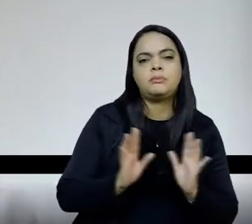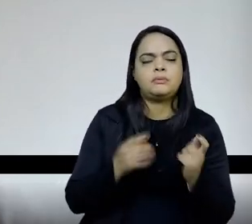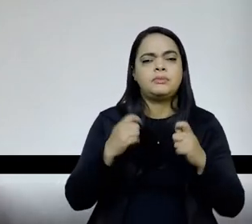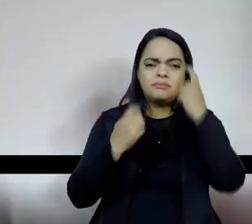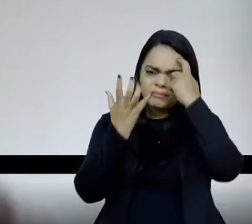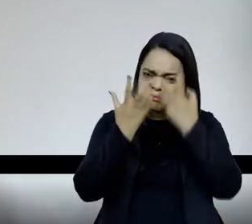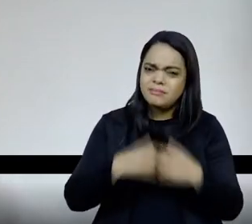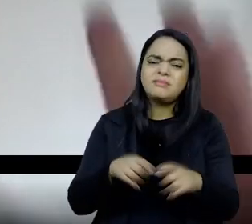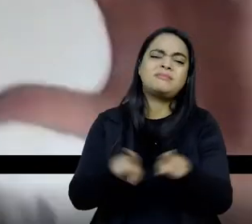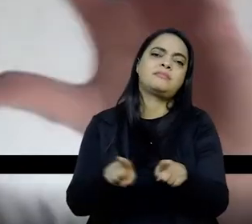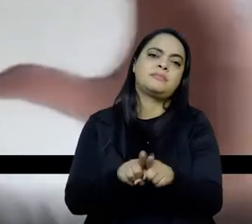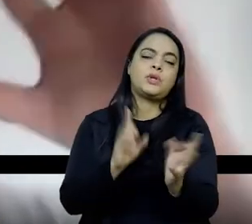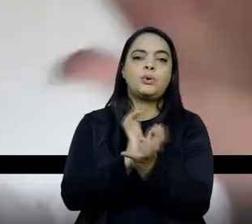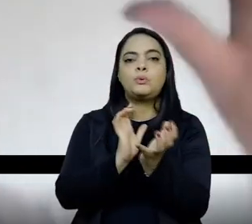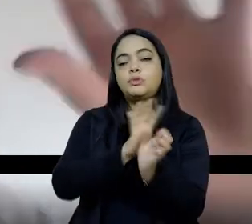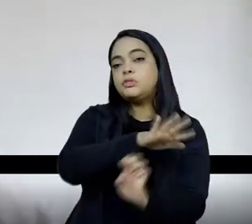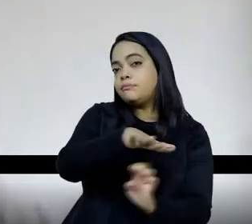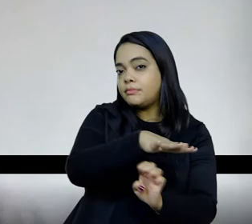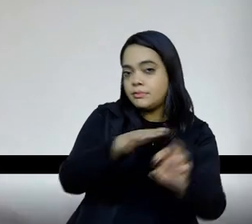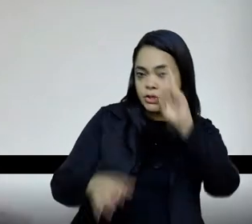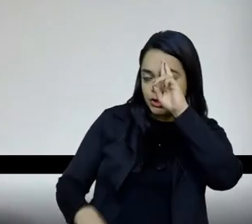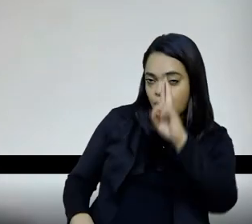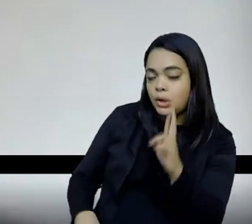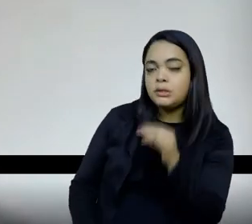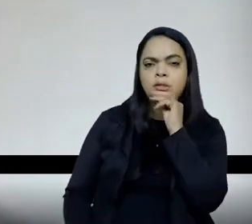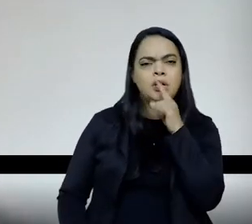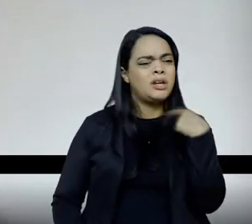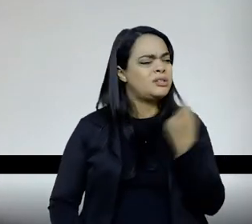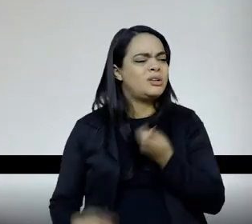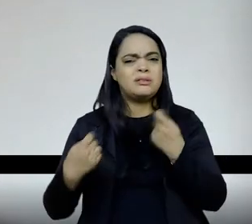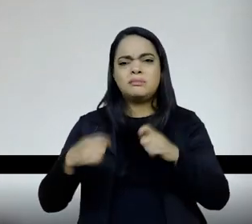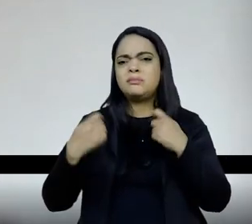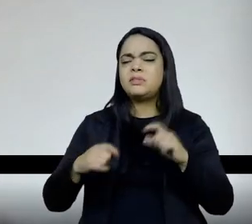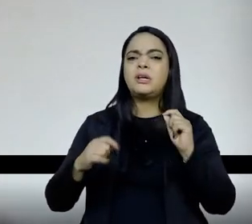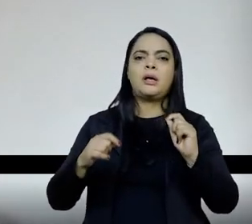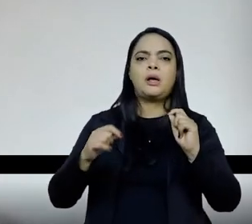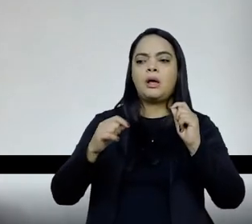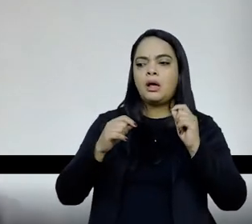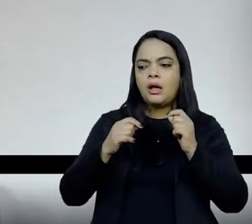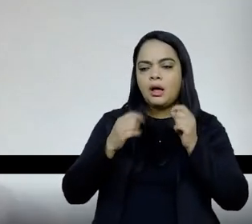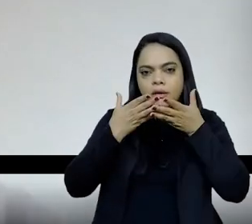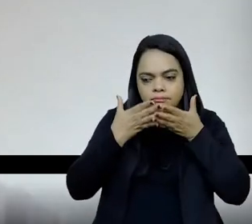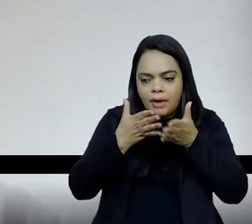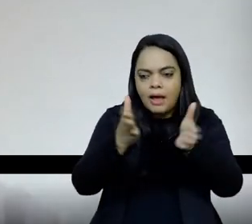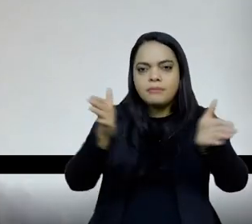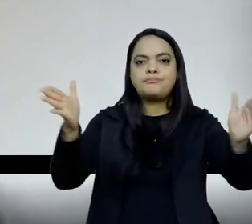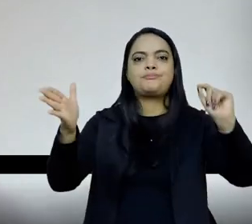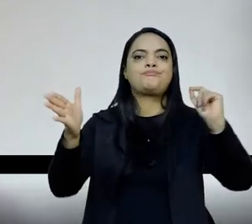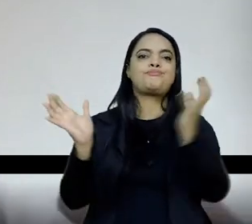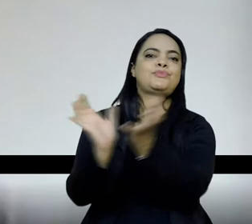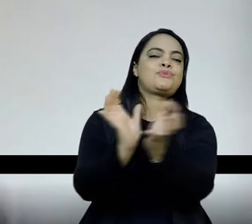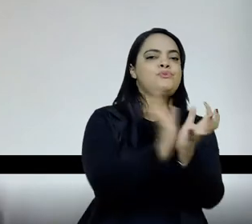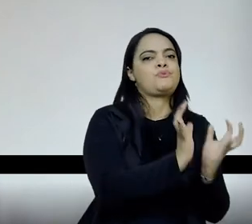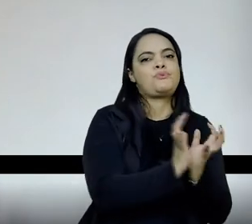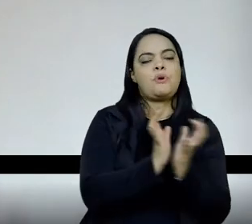dos empresários, por exemplo, então, assim, para a gente abrir os olhos, inclusive para os grupos que estão, digamos assim, por